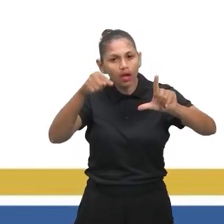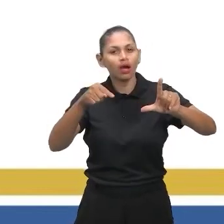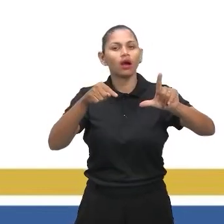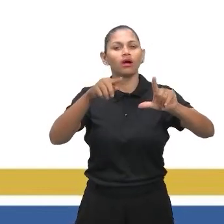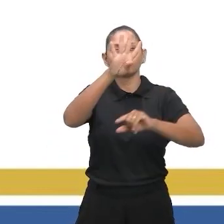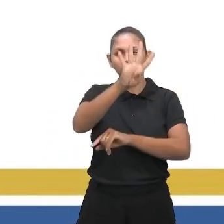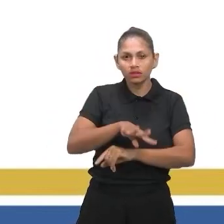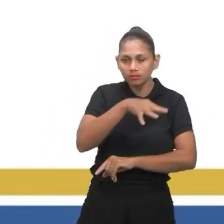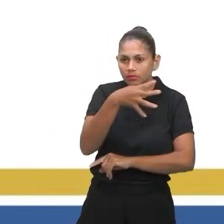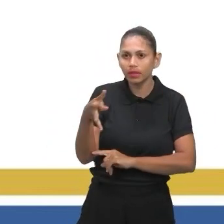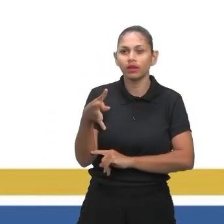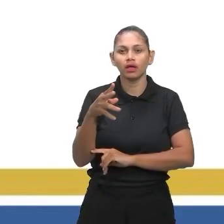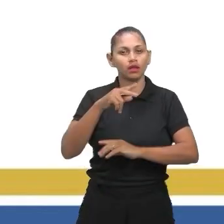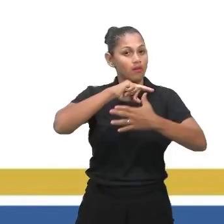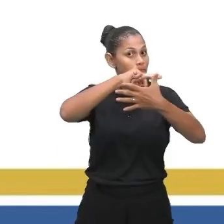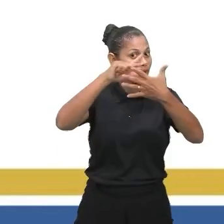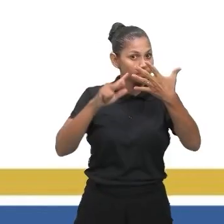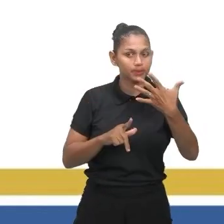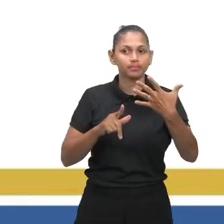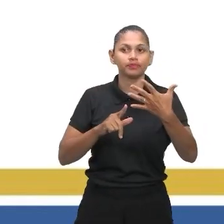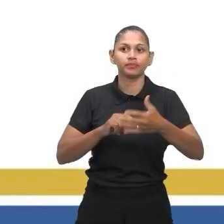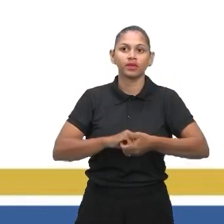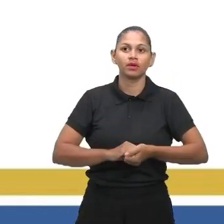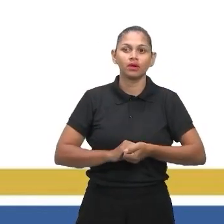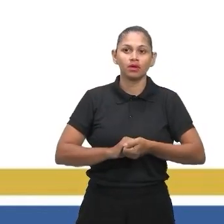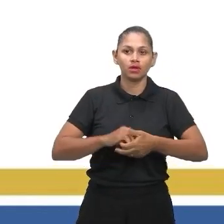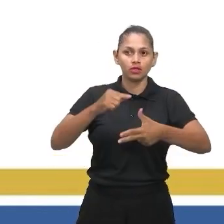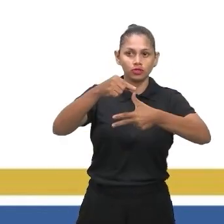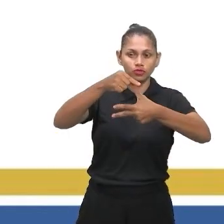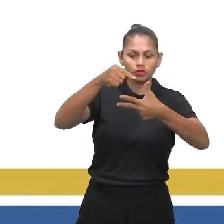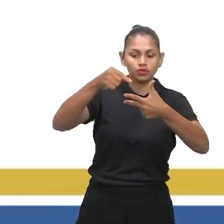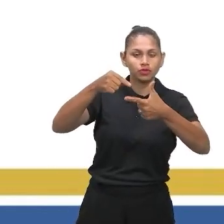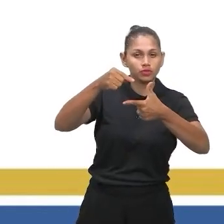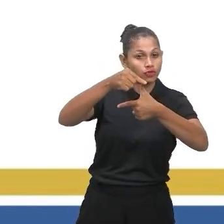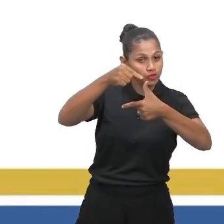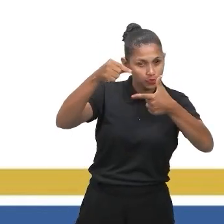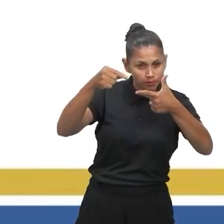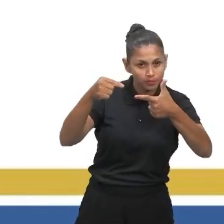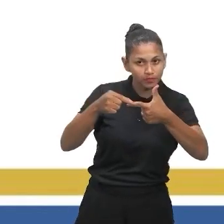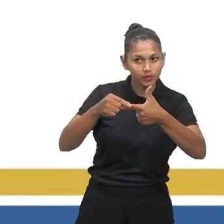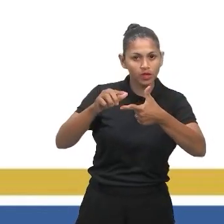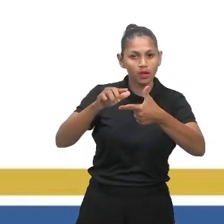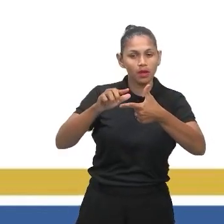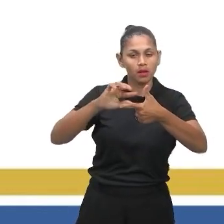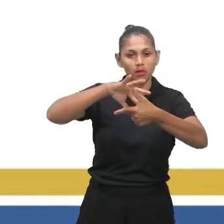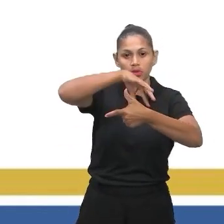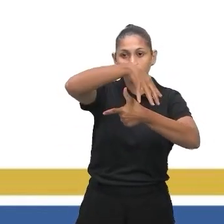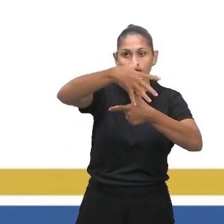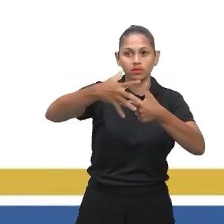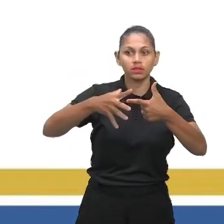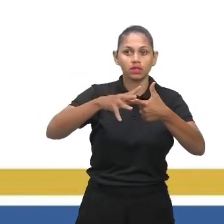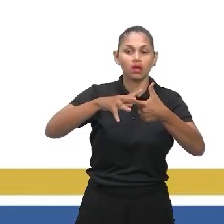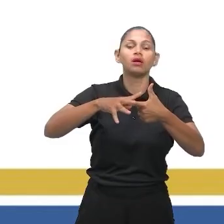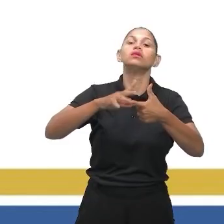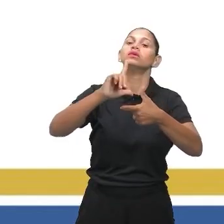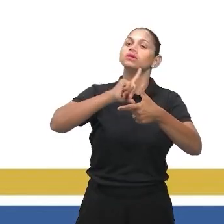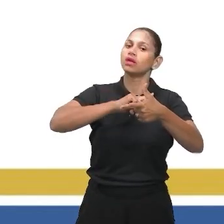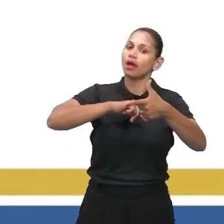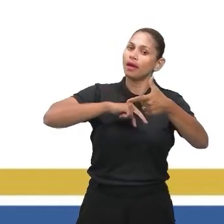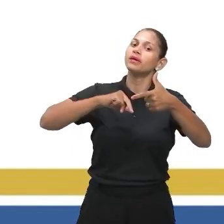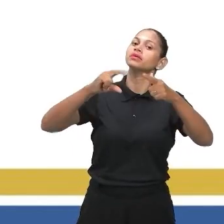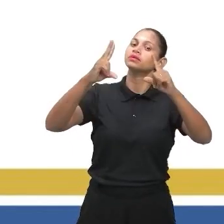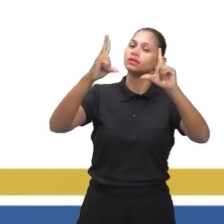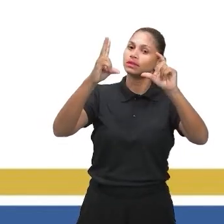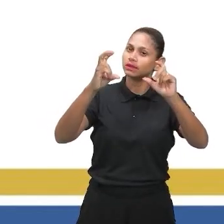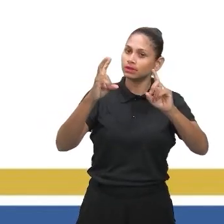ter aí cilindros, prismas, né? Como o cubo, um paralelepípedo, né? Aí